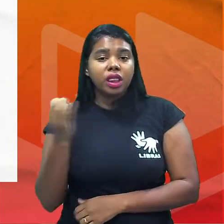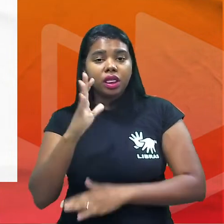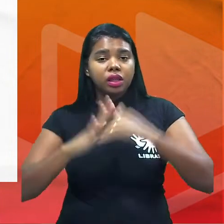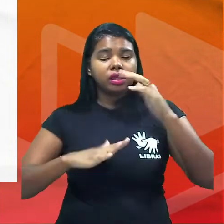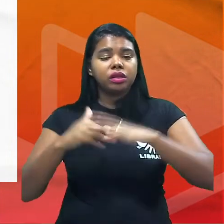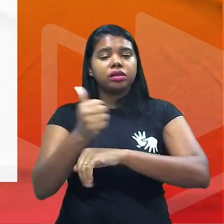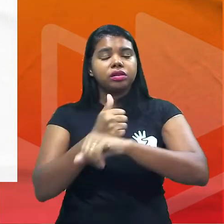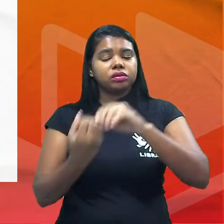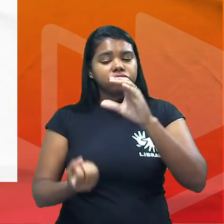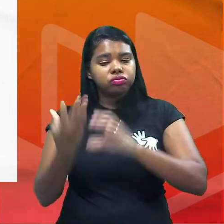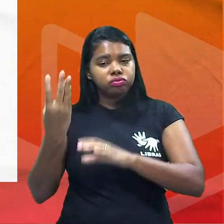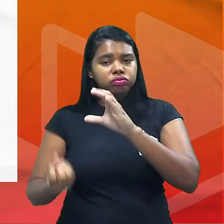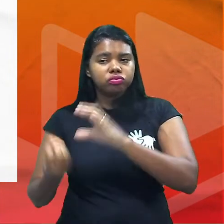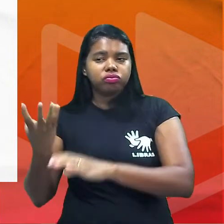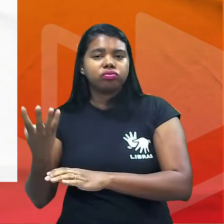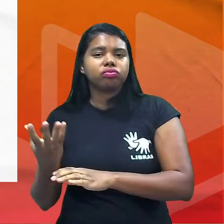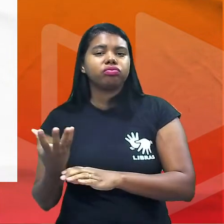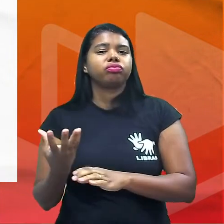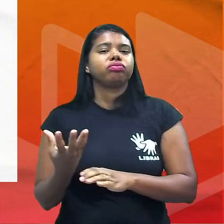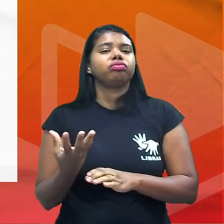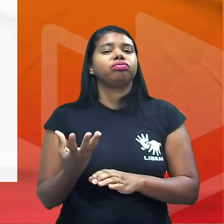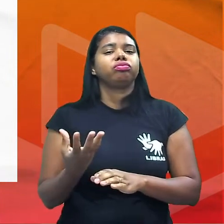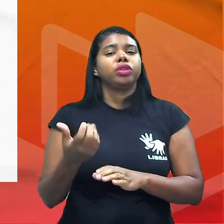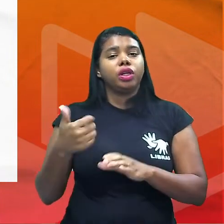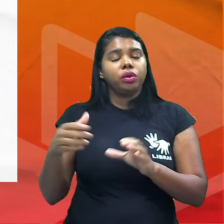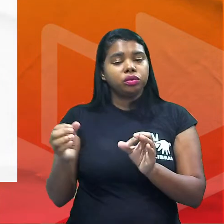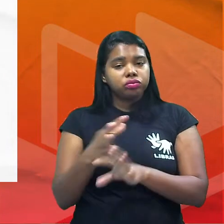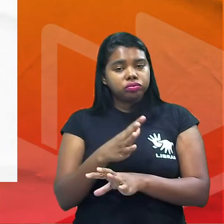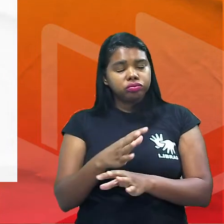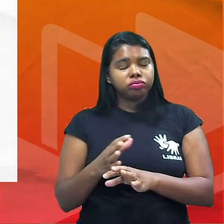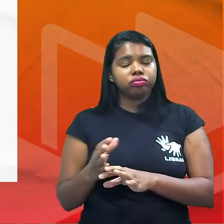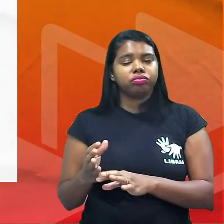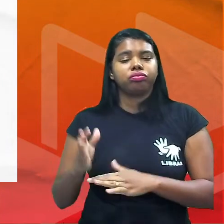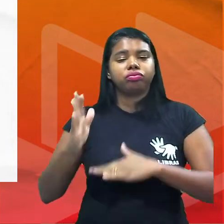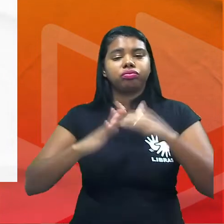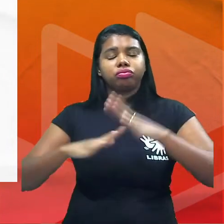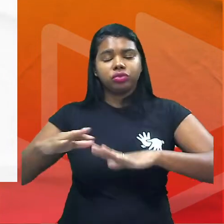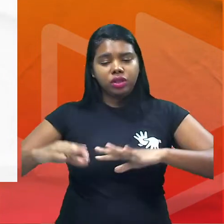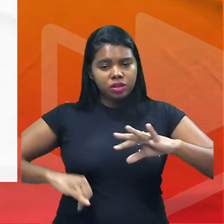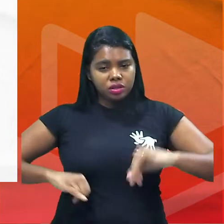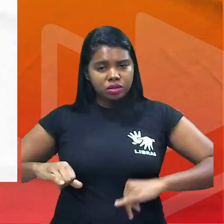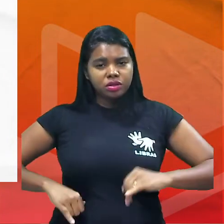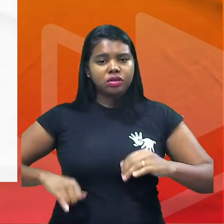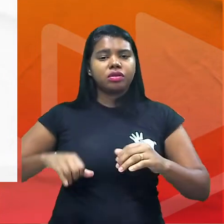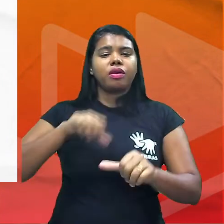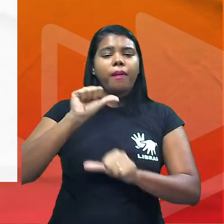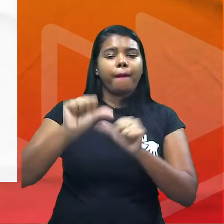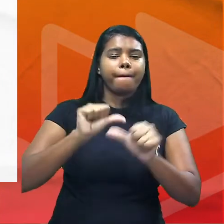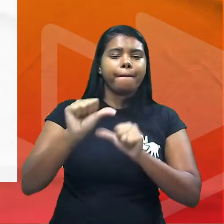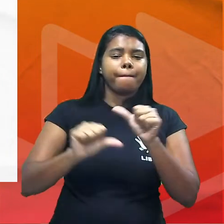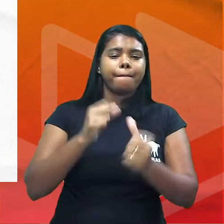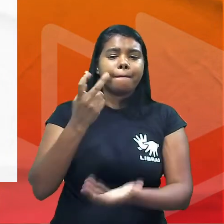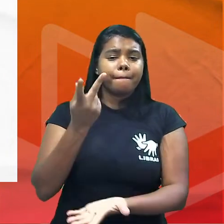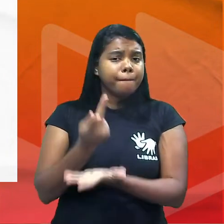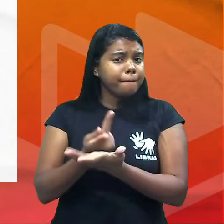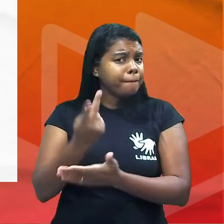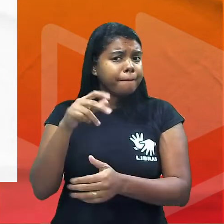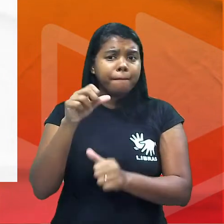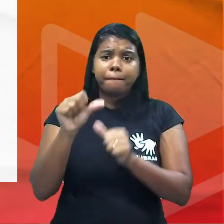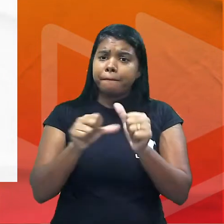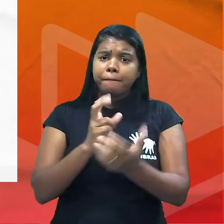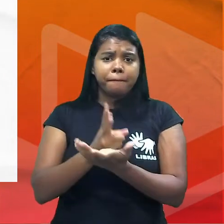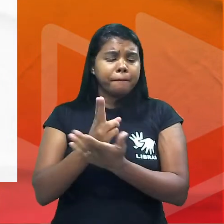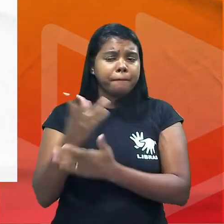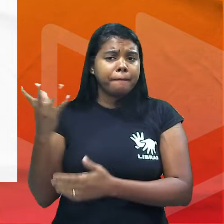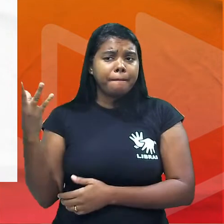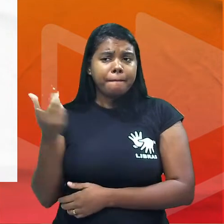que profissões também irão se fundir então o exercício profissional sofrerá mudanças radicais diante de um cenário que se modifica cada vez